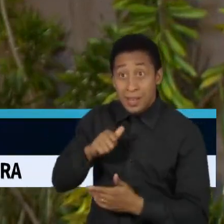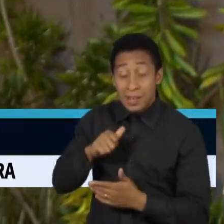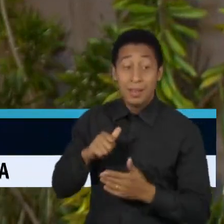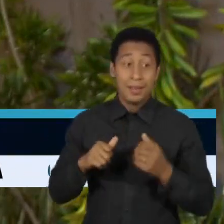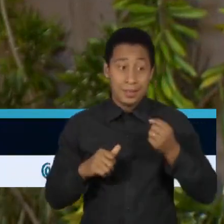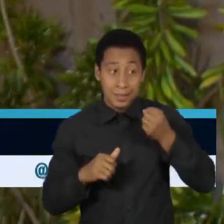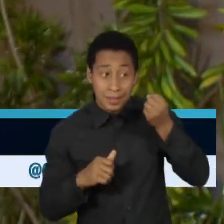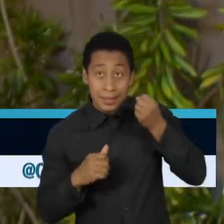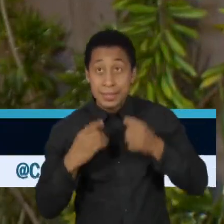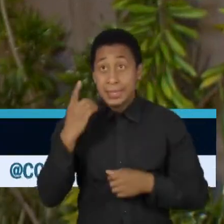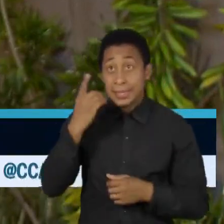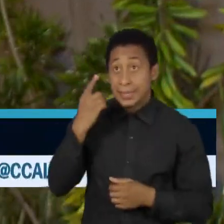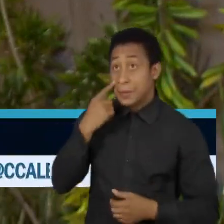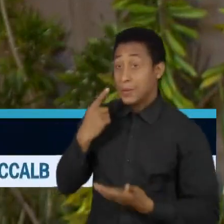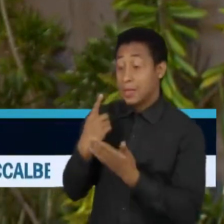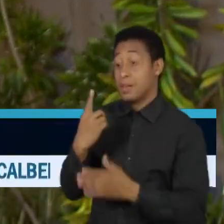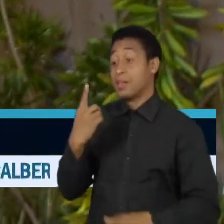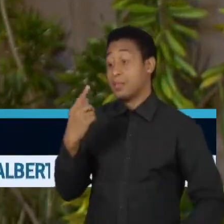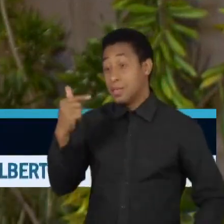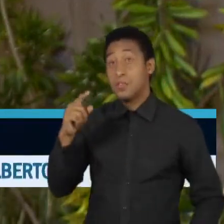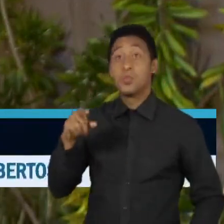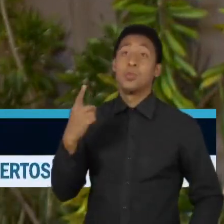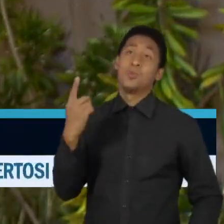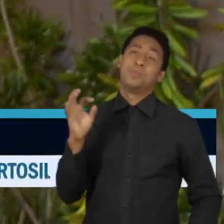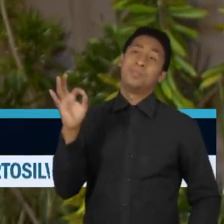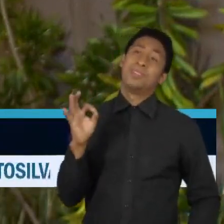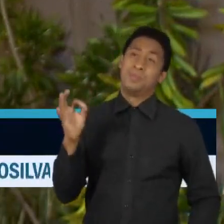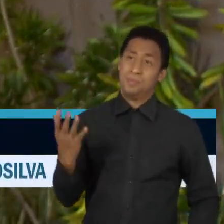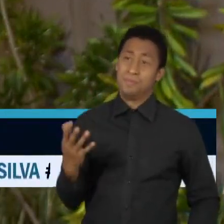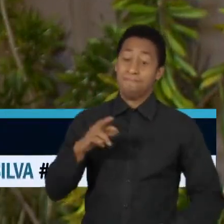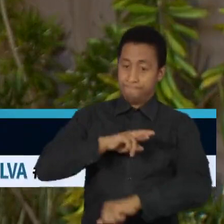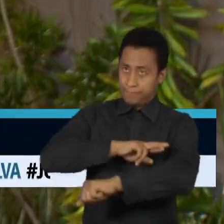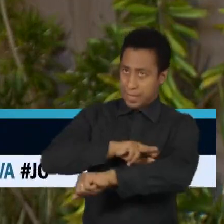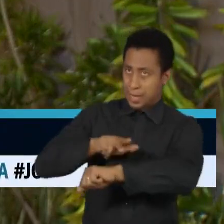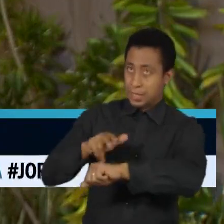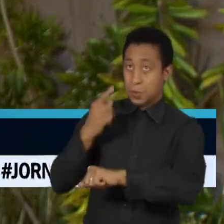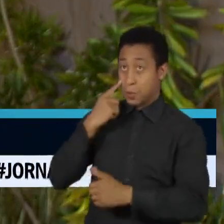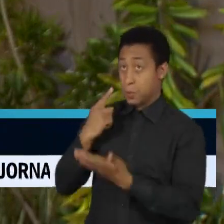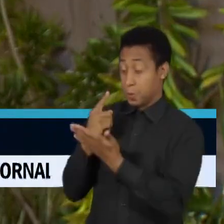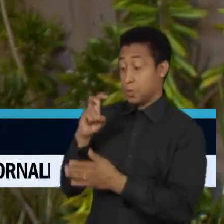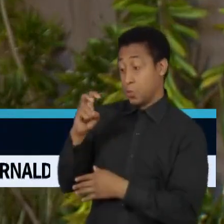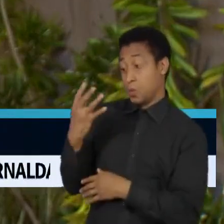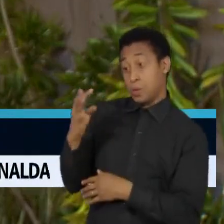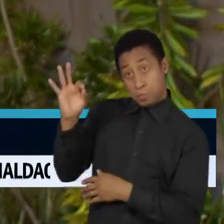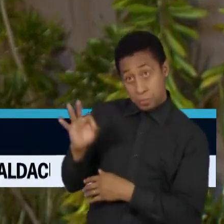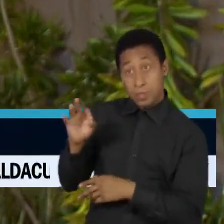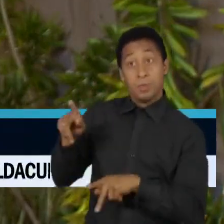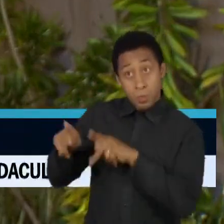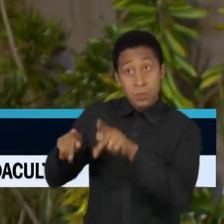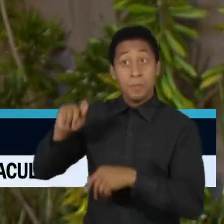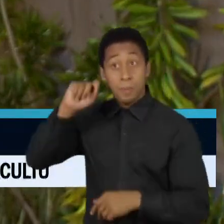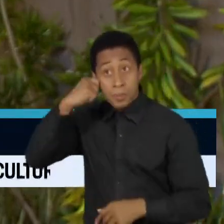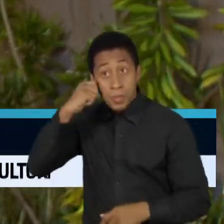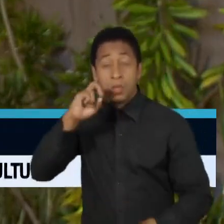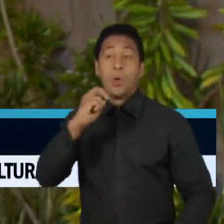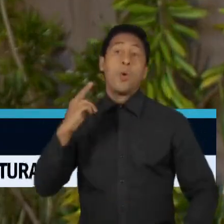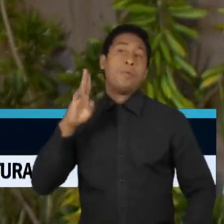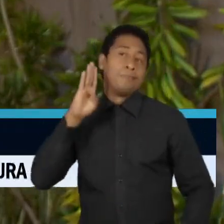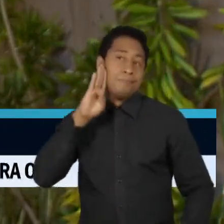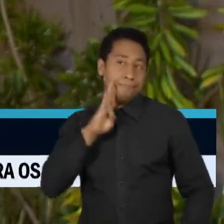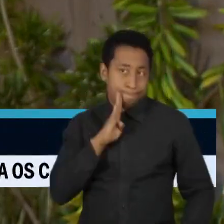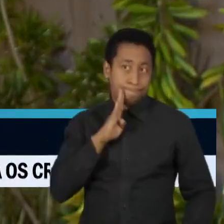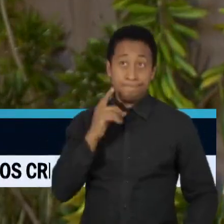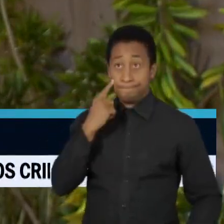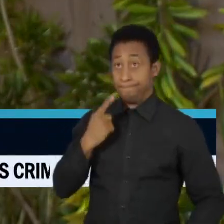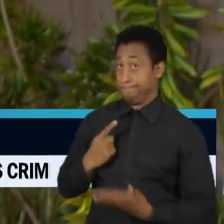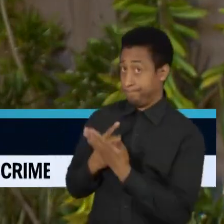elas são 17,1%. Na divisão por raça, 54% da população é preta ou parda. Em